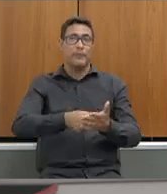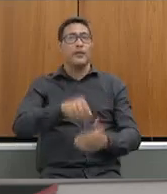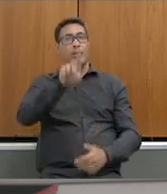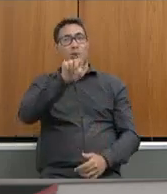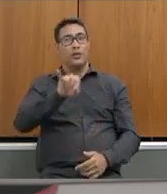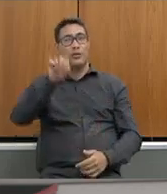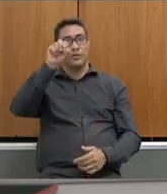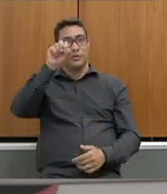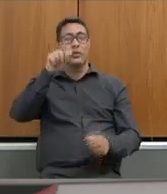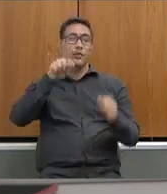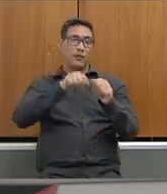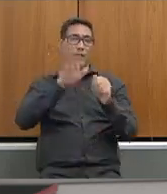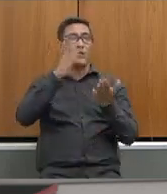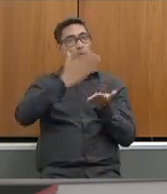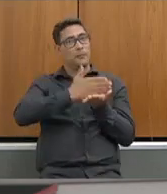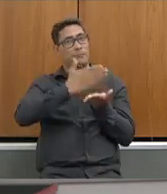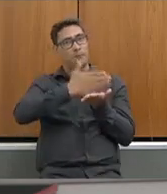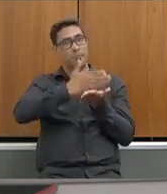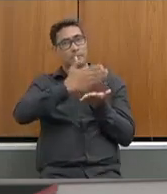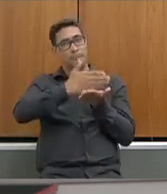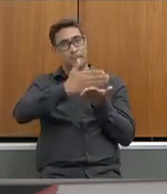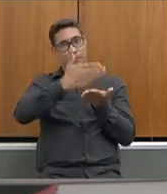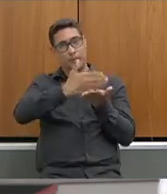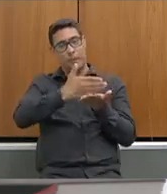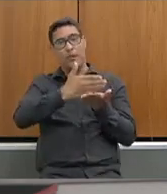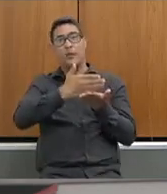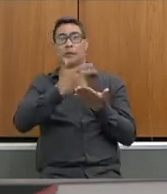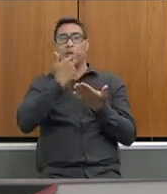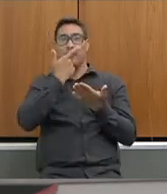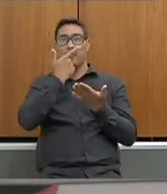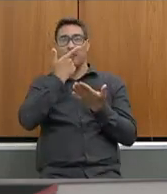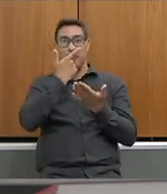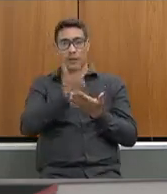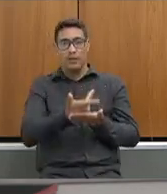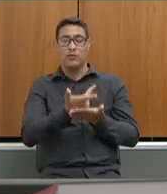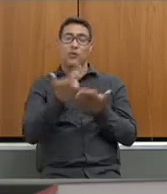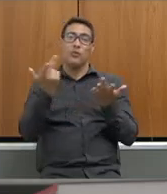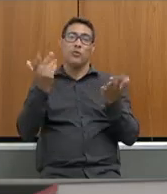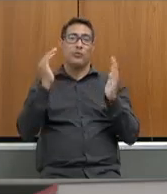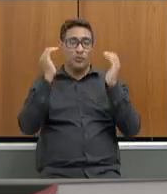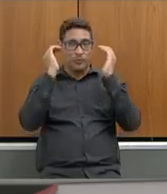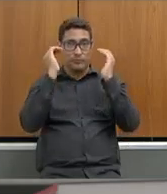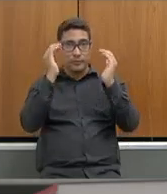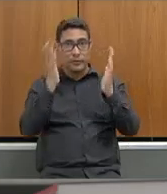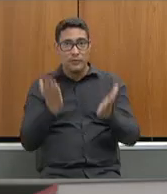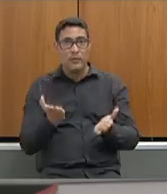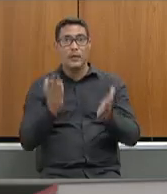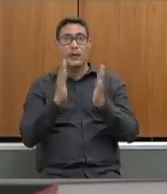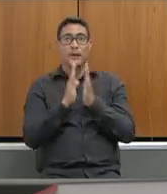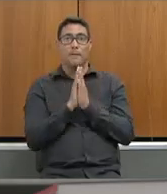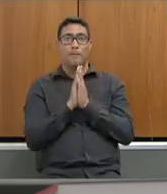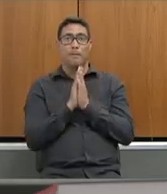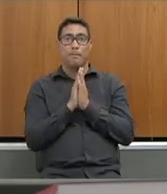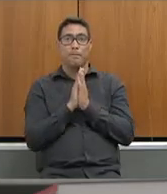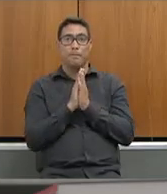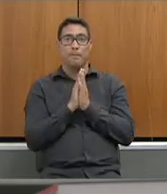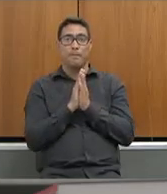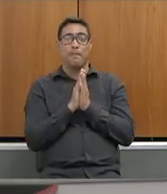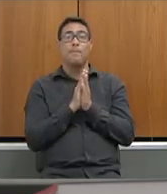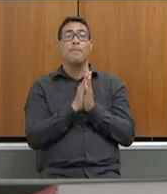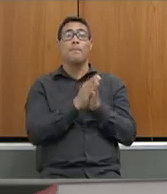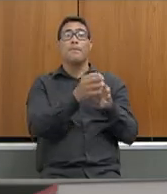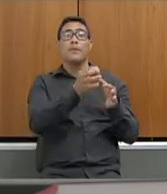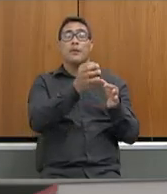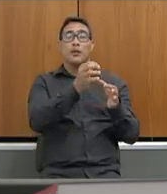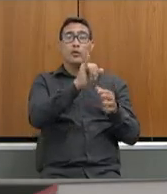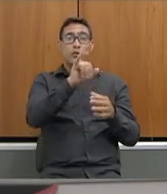fazendo parcelado mas eu faço uma segunda provocação mas com todo o respeito que de fora a gente precisa de avançar